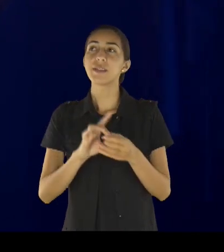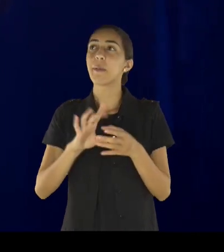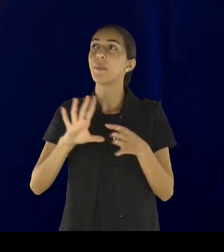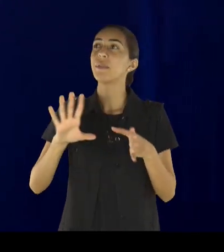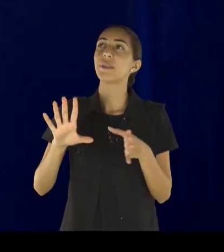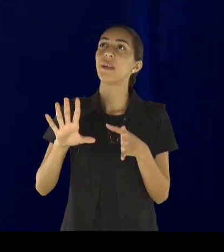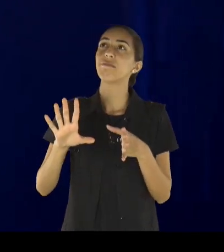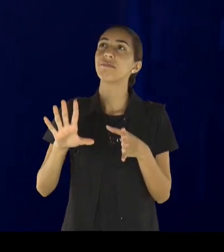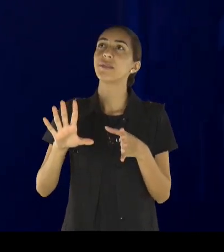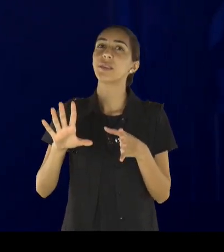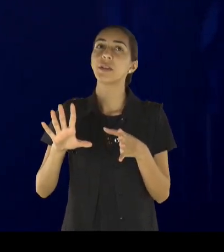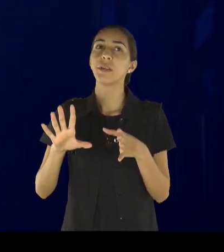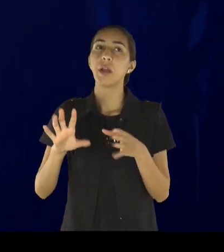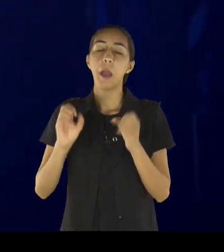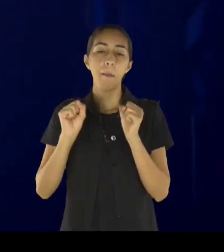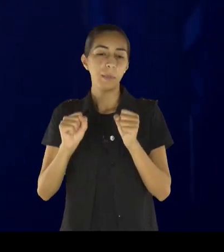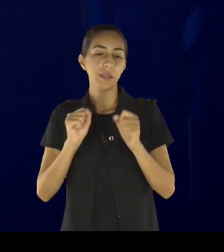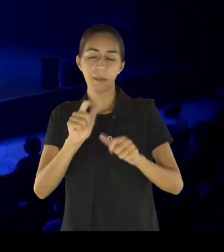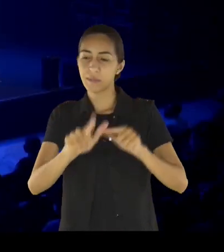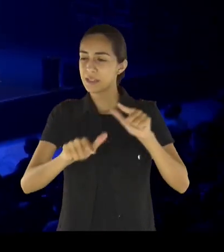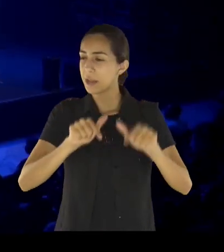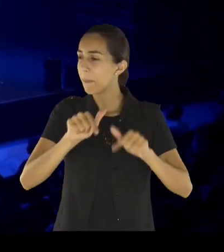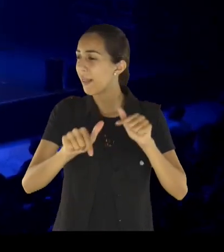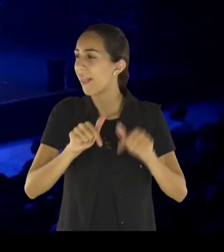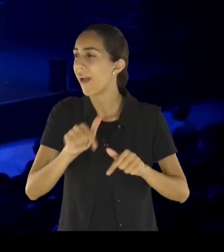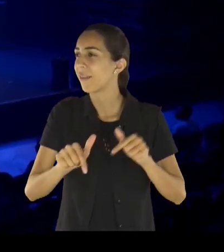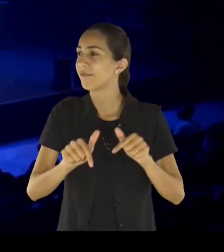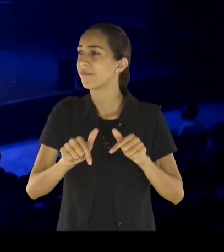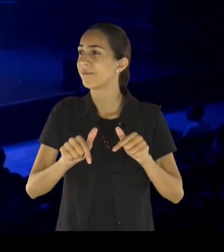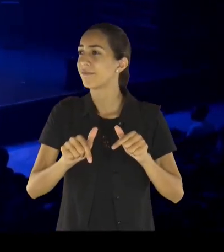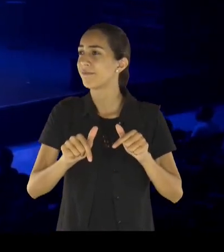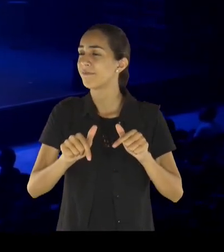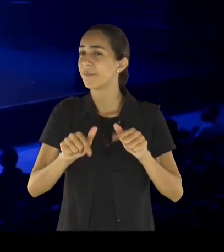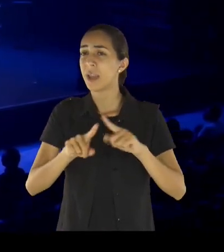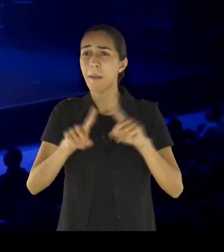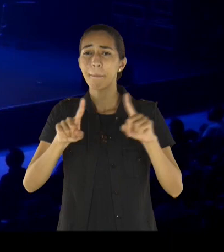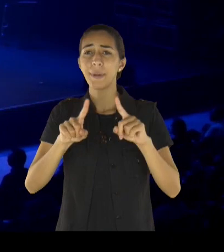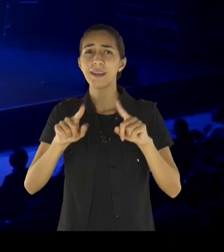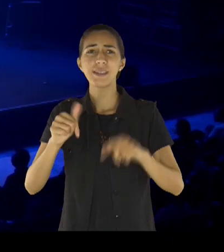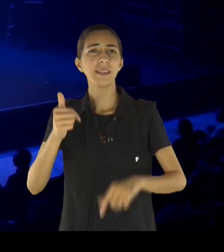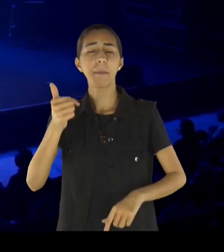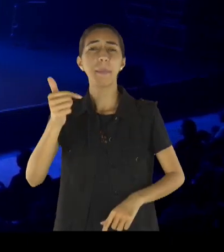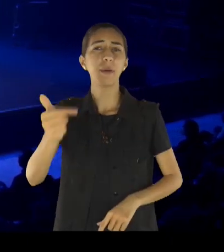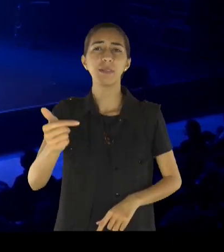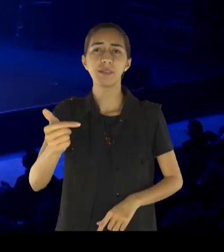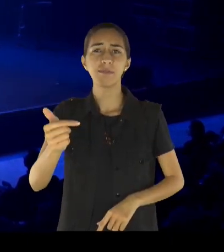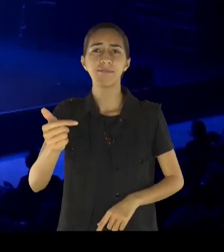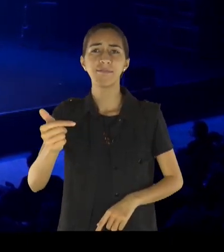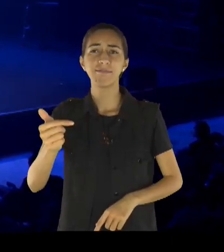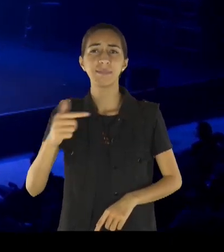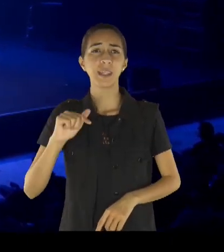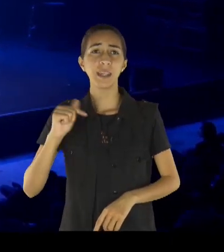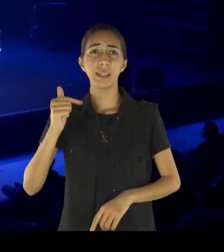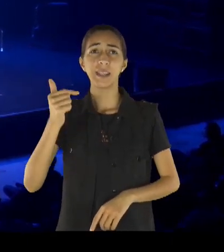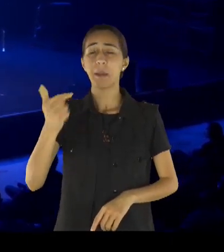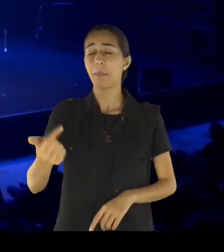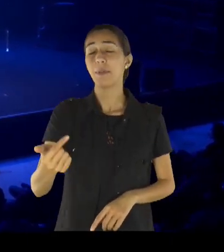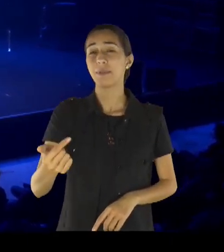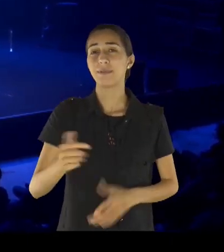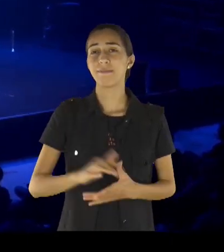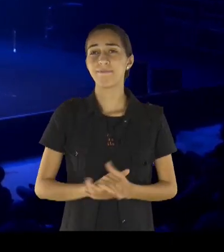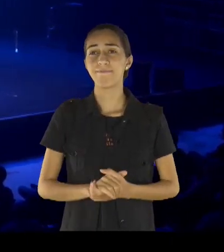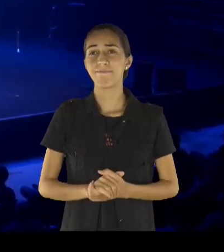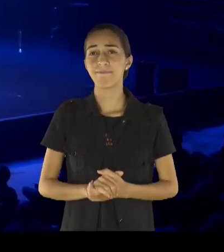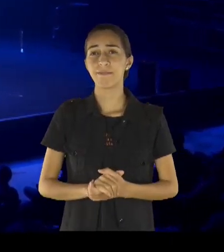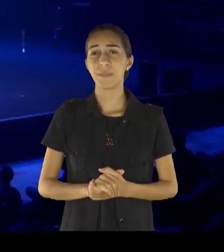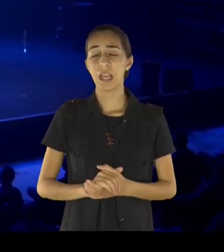Ele, dá vigor, ao que está, sem forças, ficamos, muitas vezes, sem forças, ficamos, não